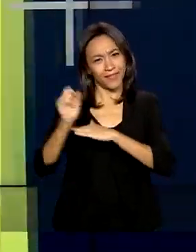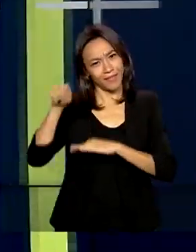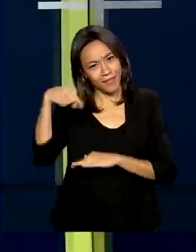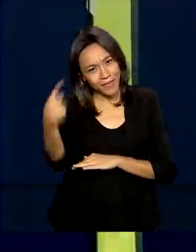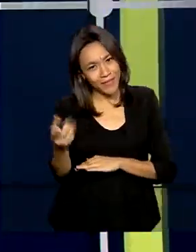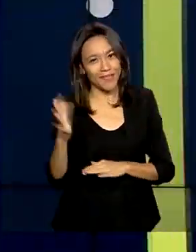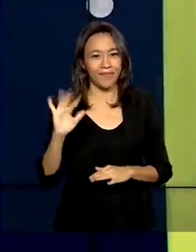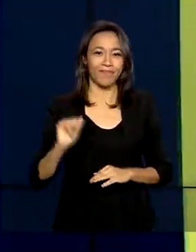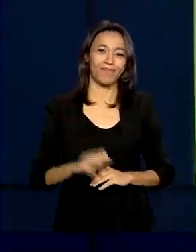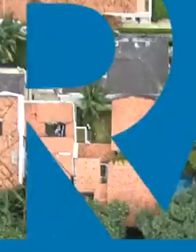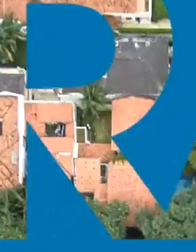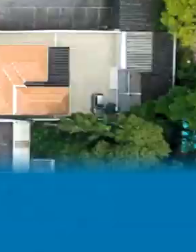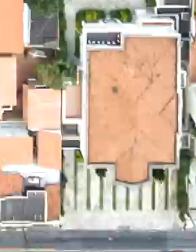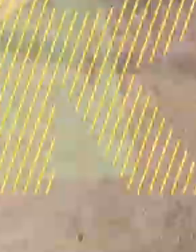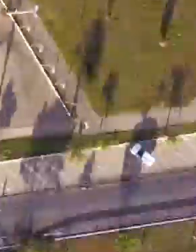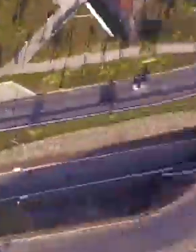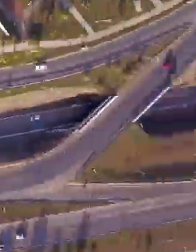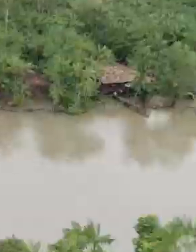a próxima edição.